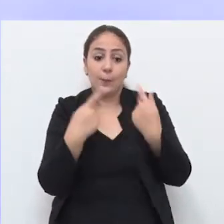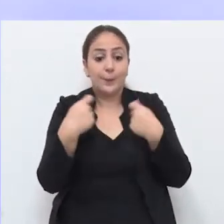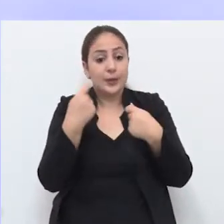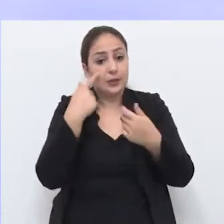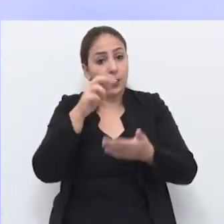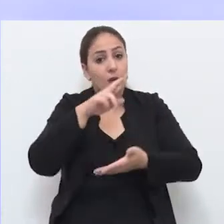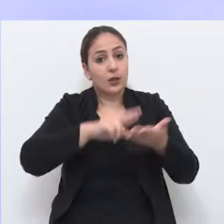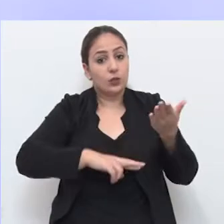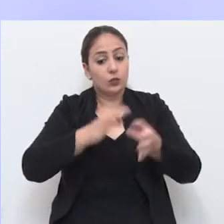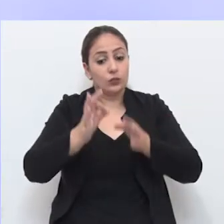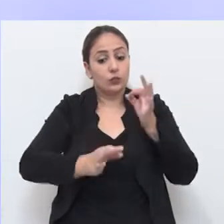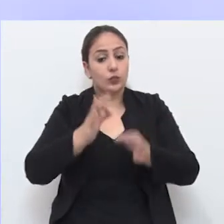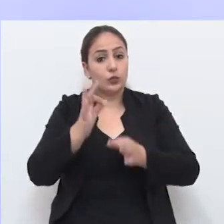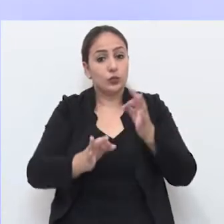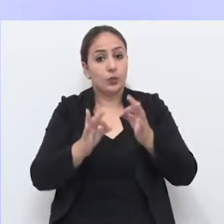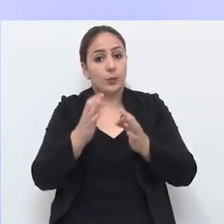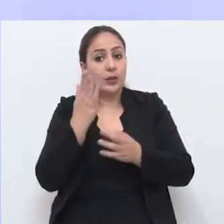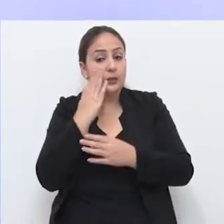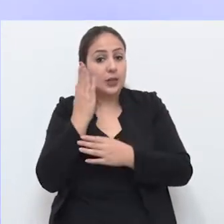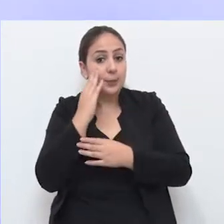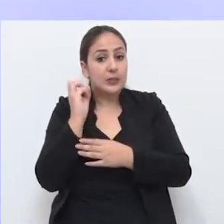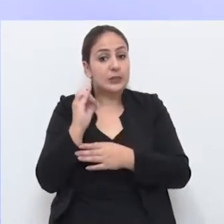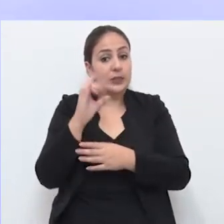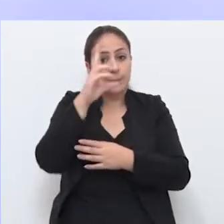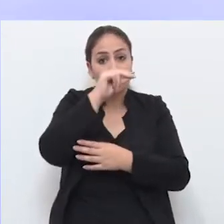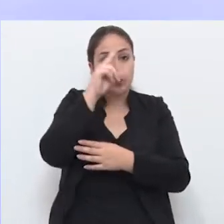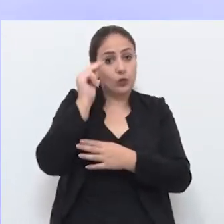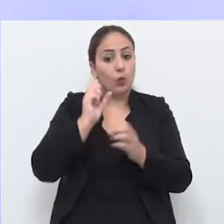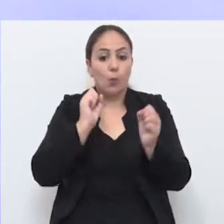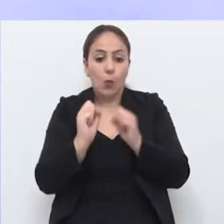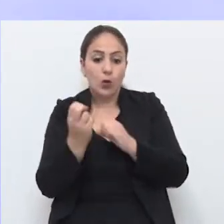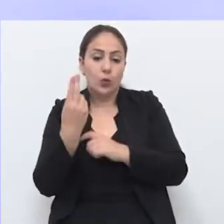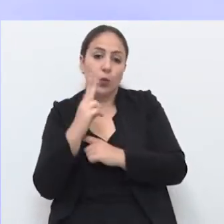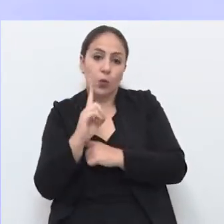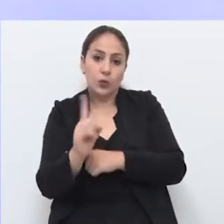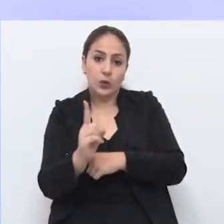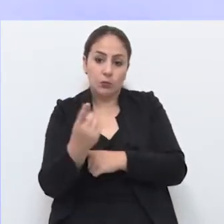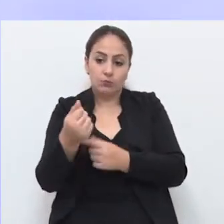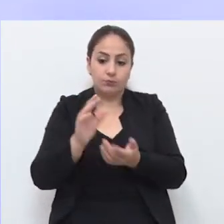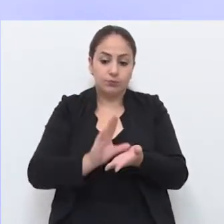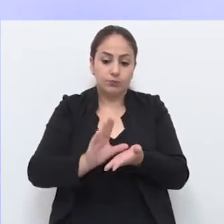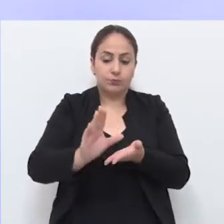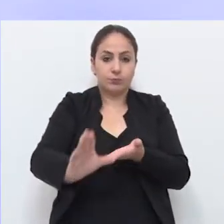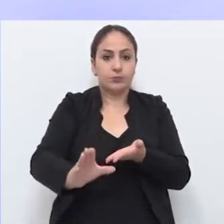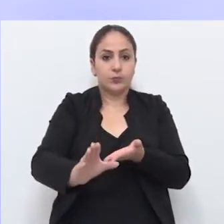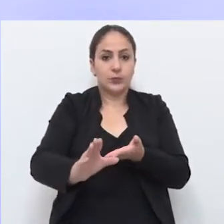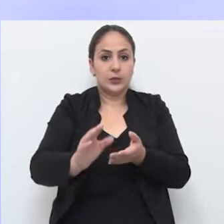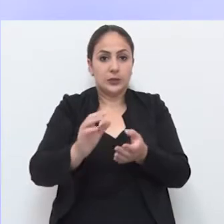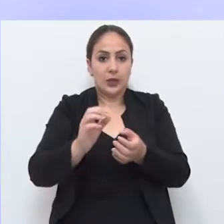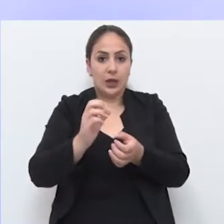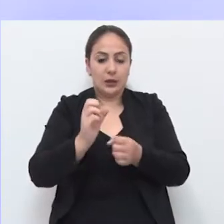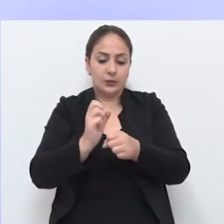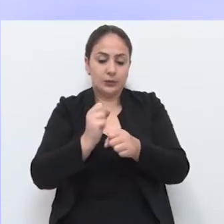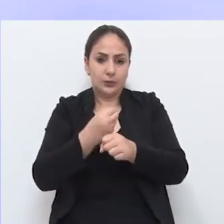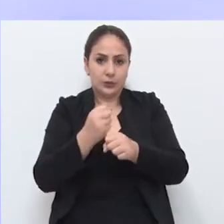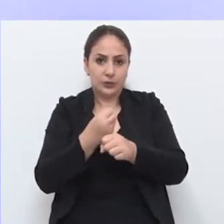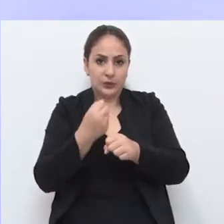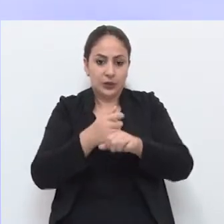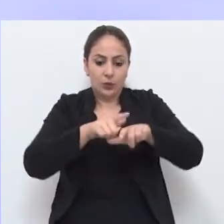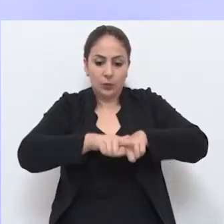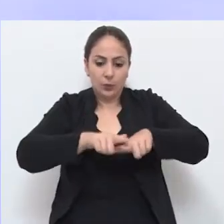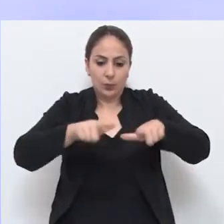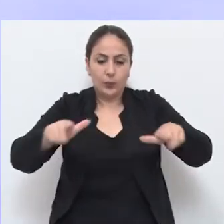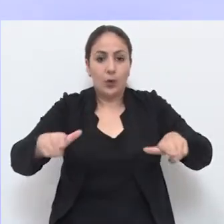disse que precisaria de um parecer jurídico para afirmar se a Prefeitura pode ou não investir recursos na reconstrução da